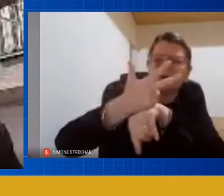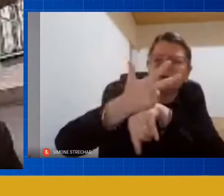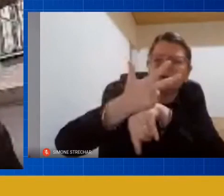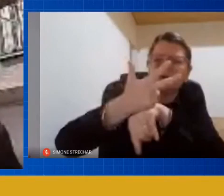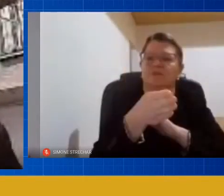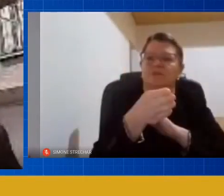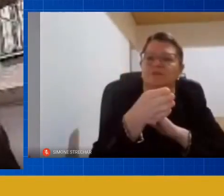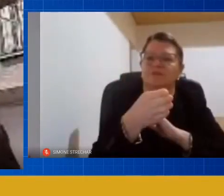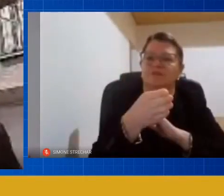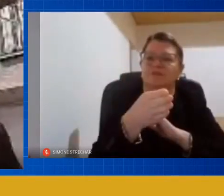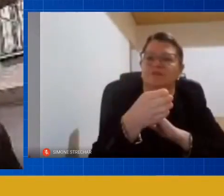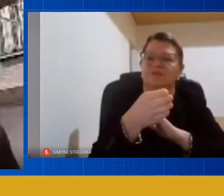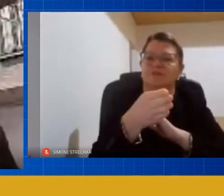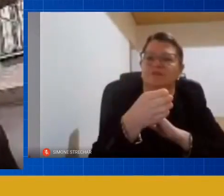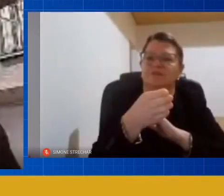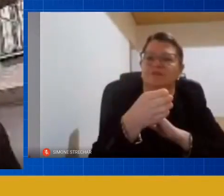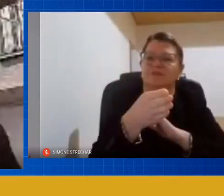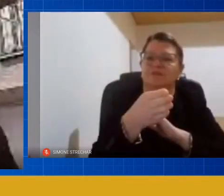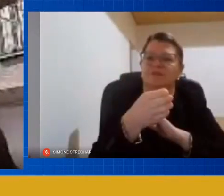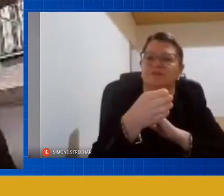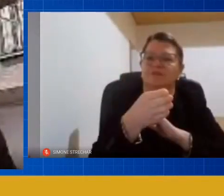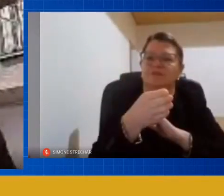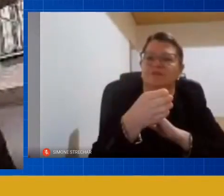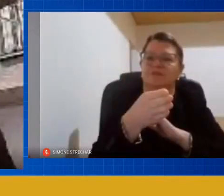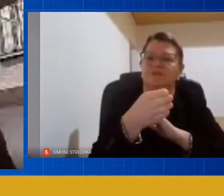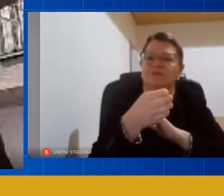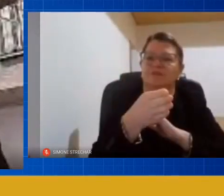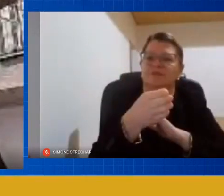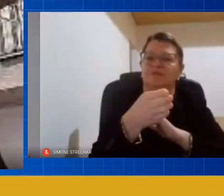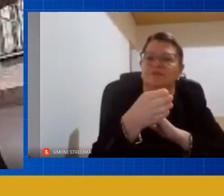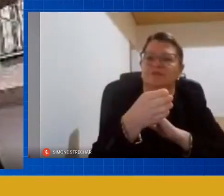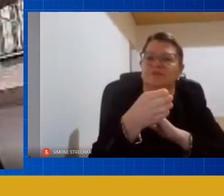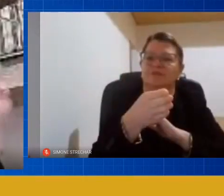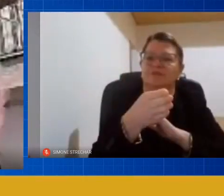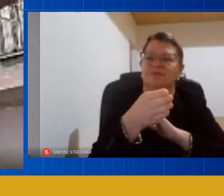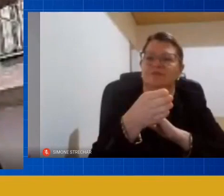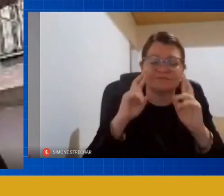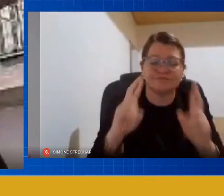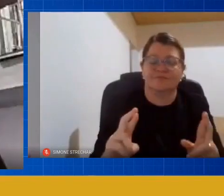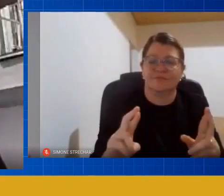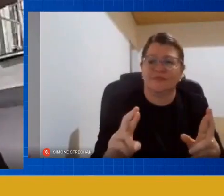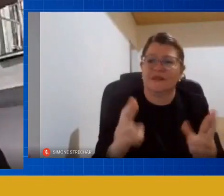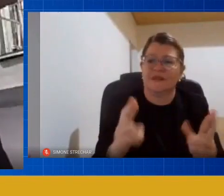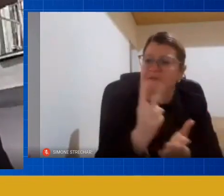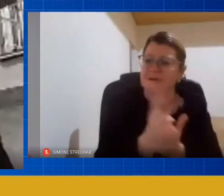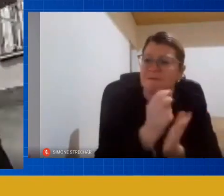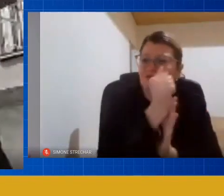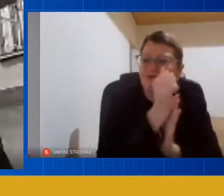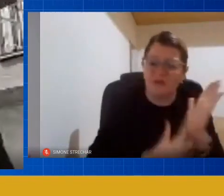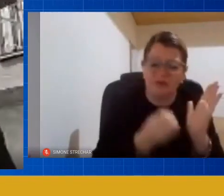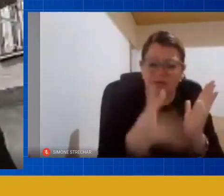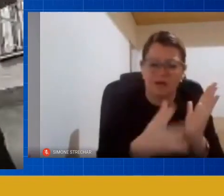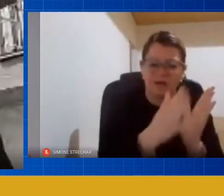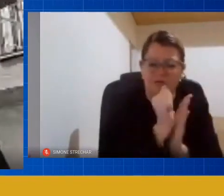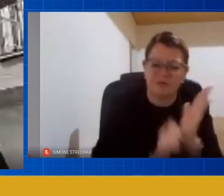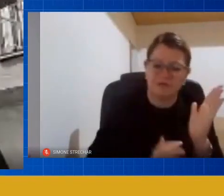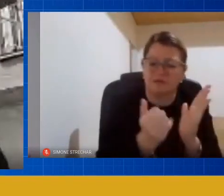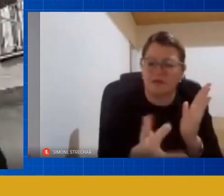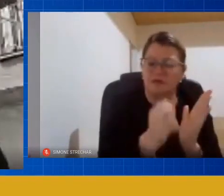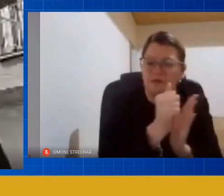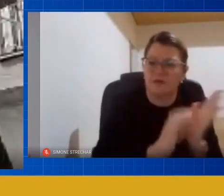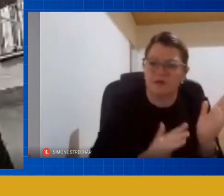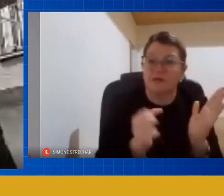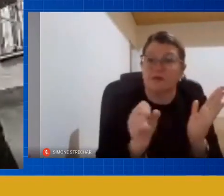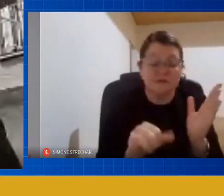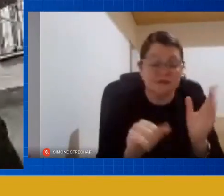tempo o tempo delas não era respeitado tinha sempre alguém com uma atividade dirigida achando que se eu não estiver fazendo